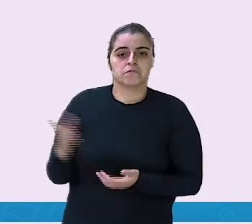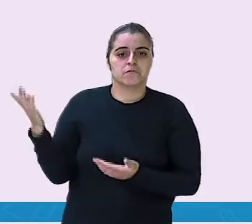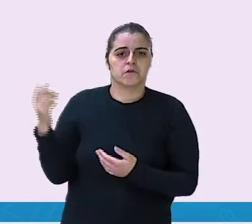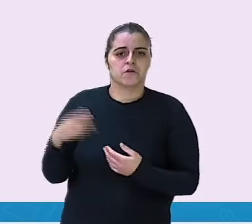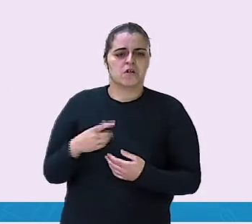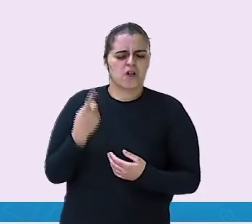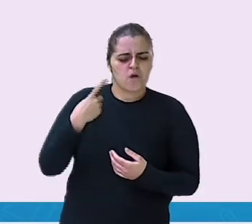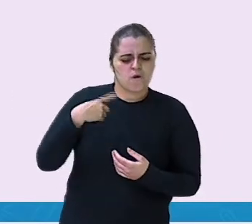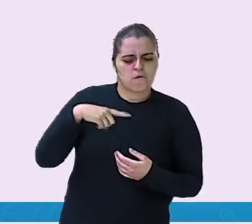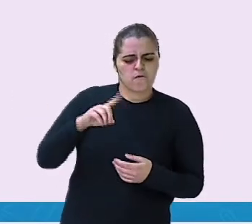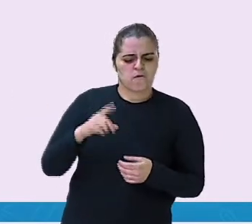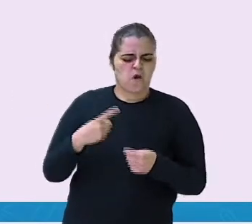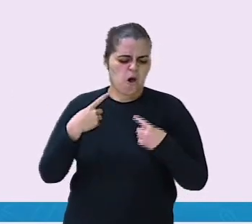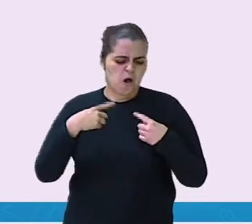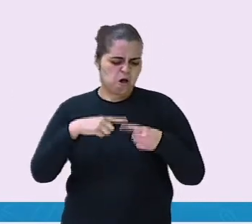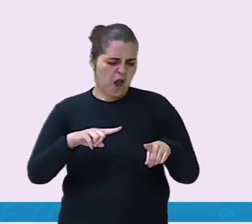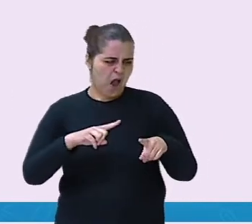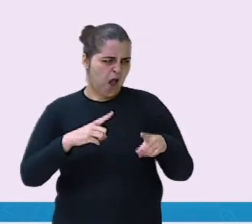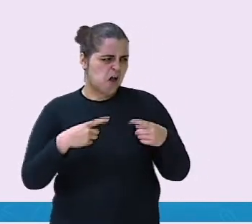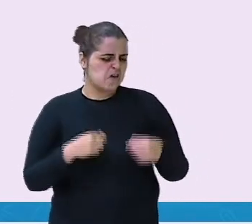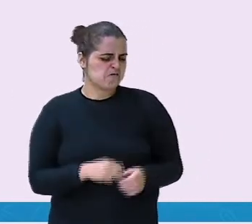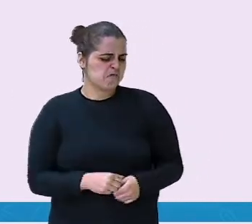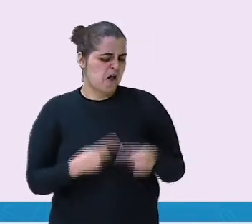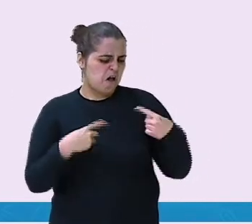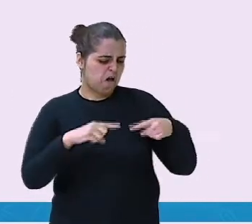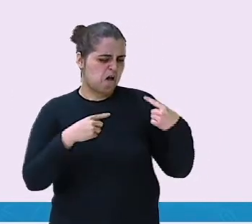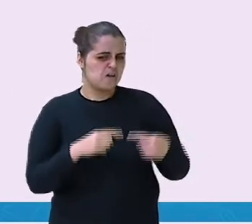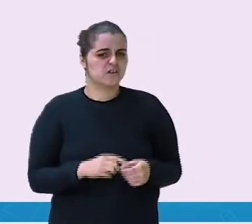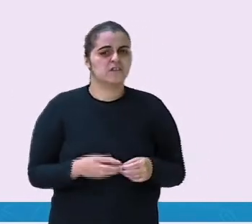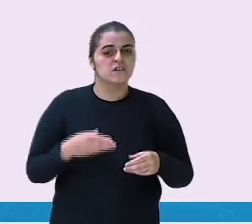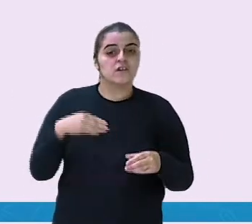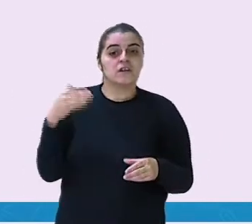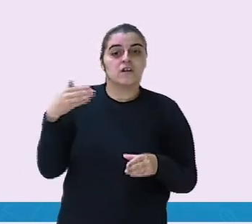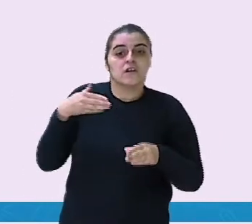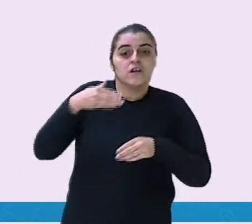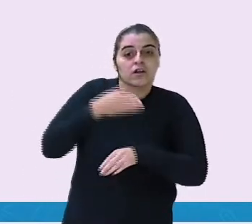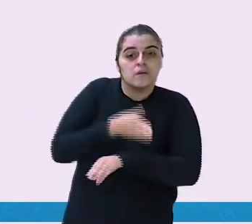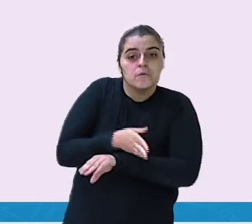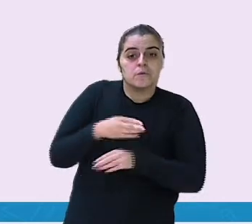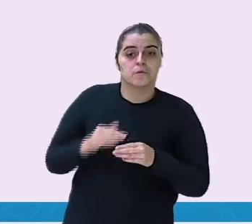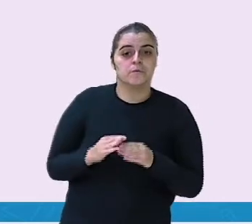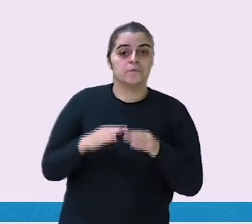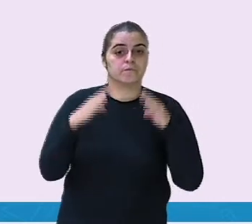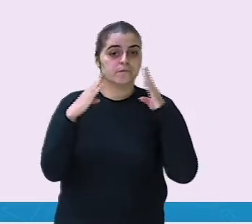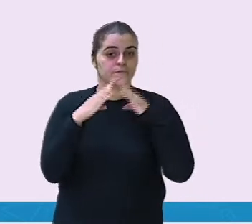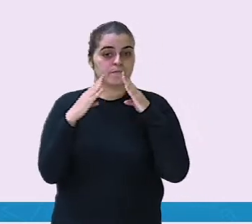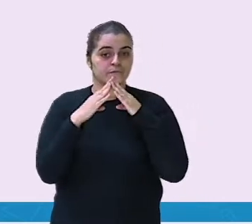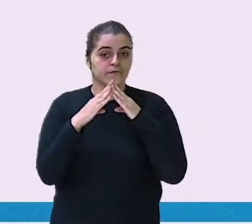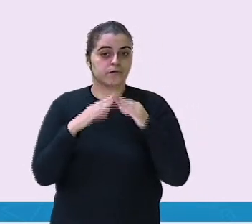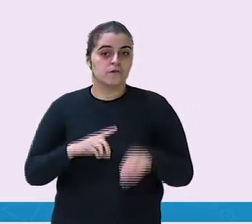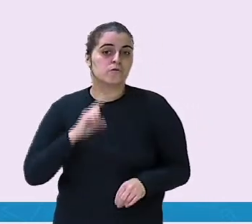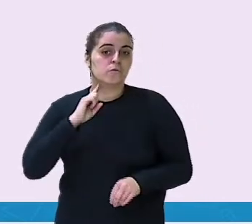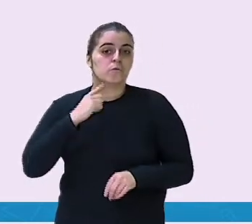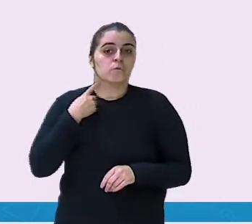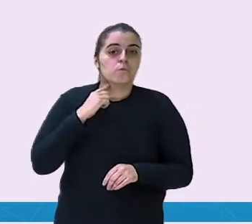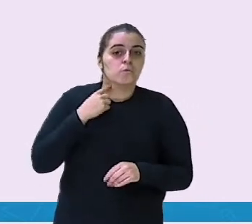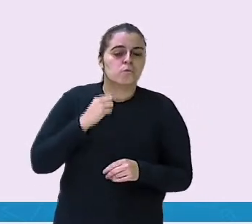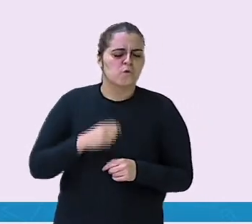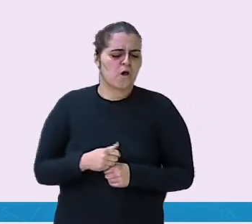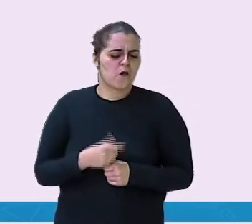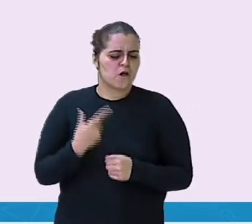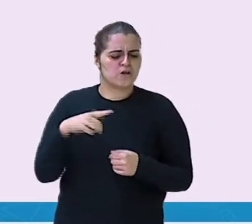Não levo broncas. Se entro em casa, tudo sujo de barro. Não